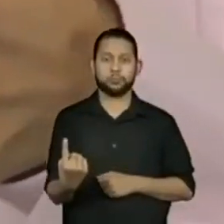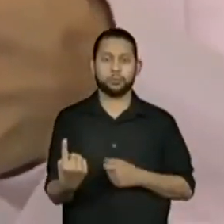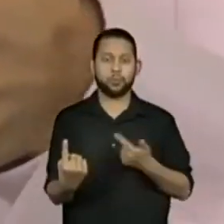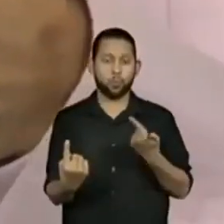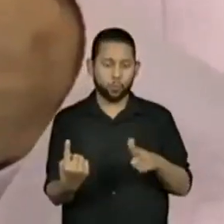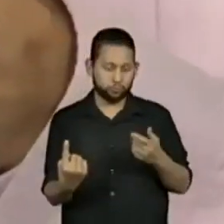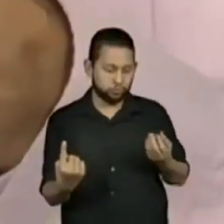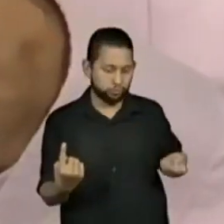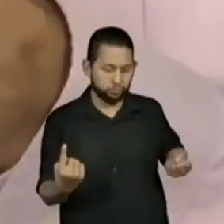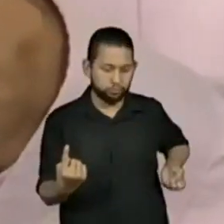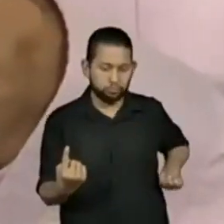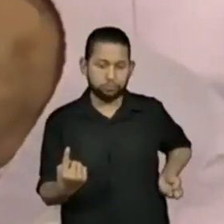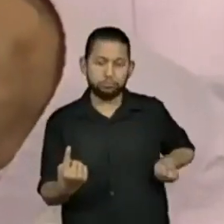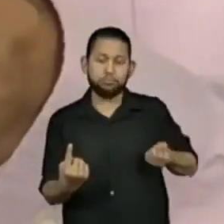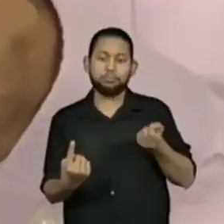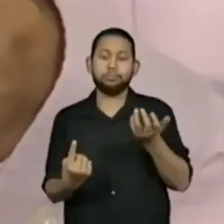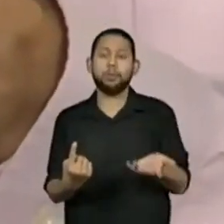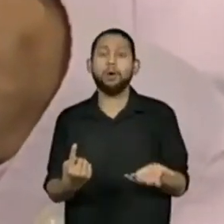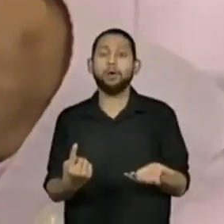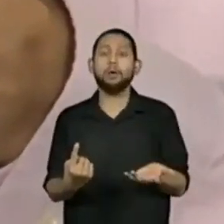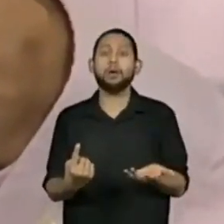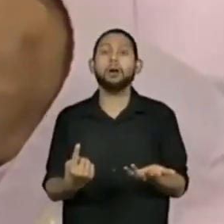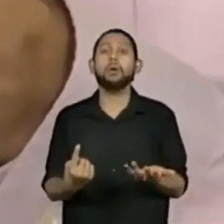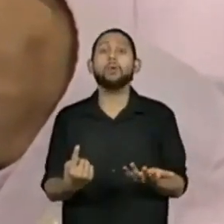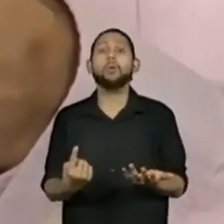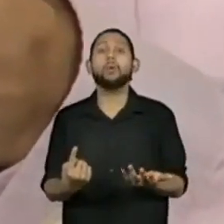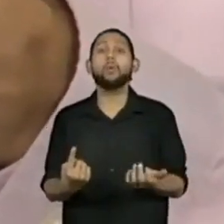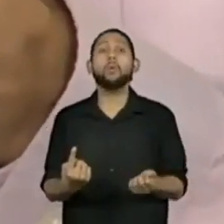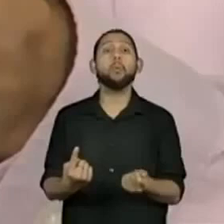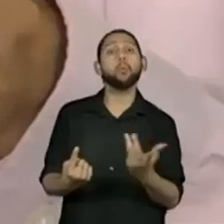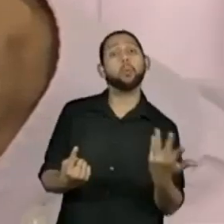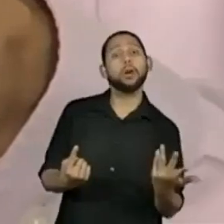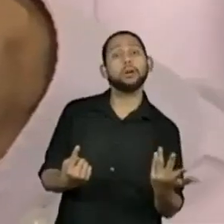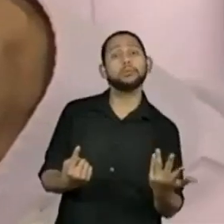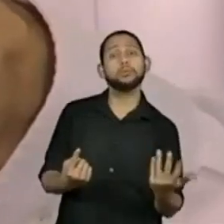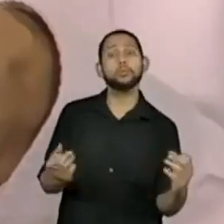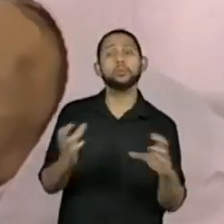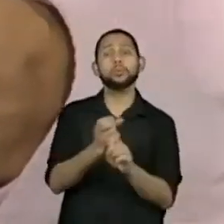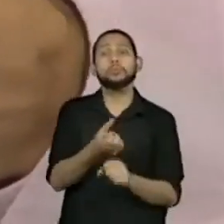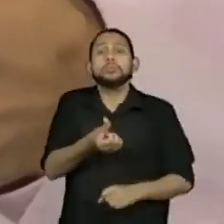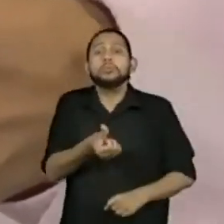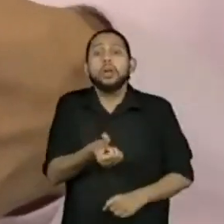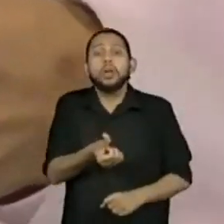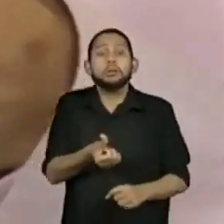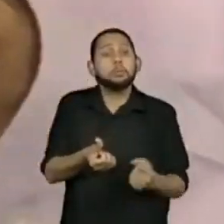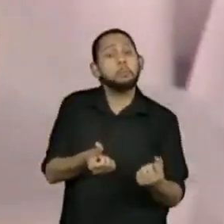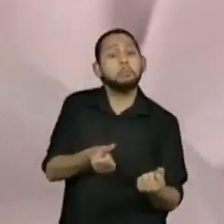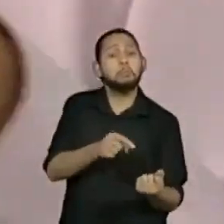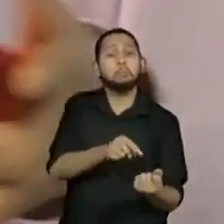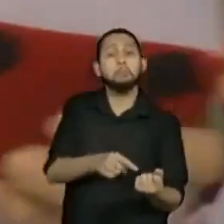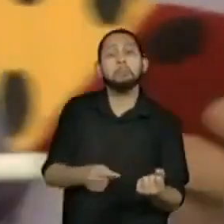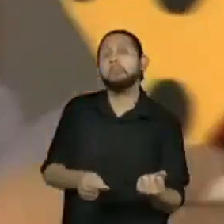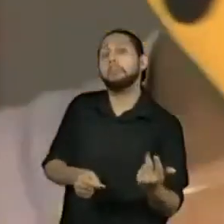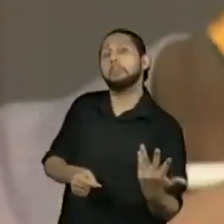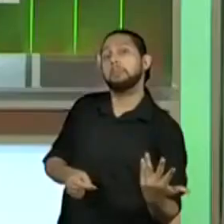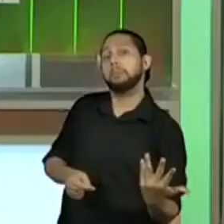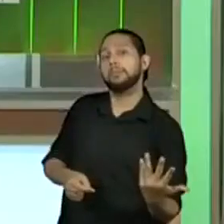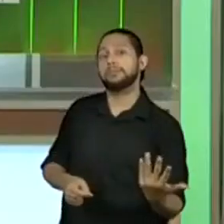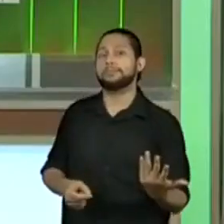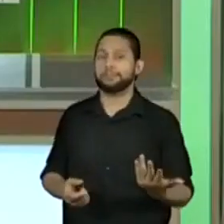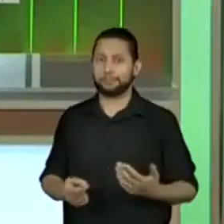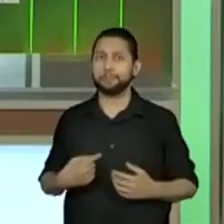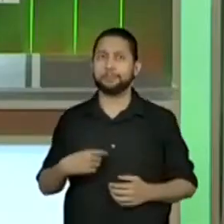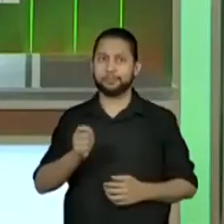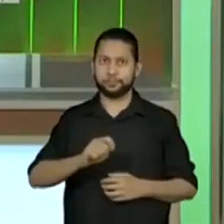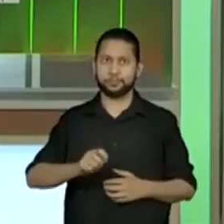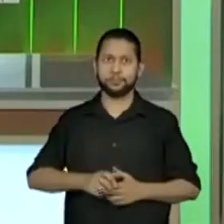o segundo dado precisa estar com qual face voltada para cima para a gente ter a soma 6? Então, eu vou